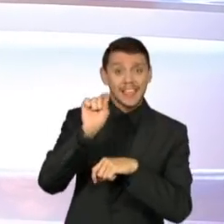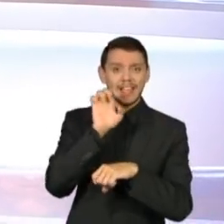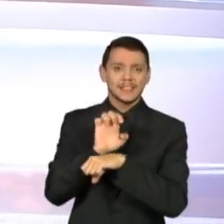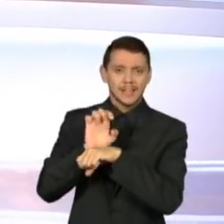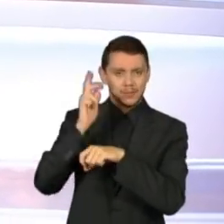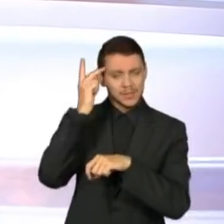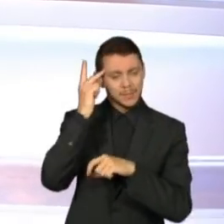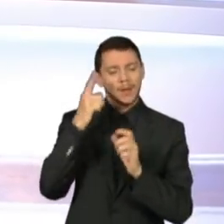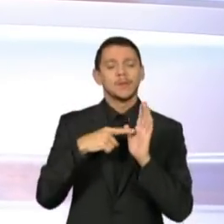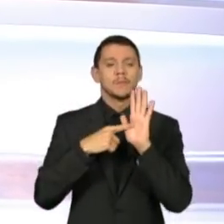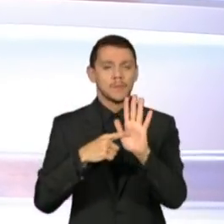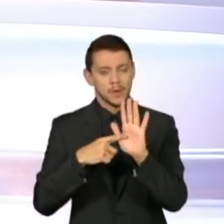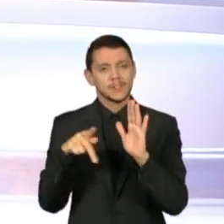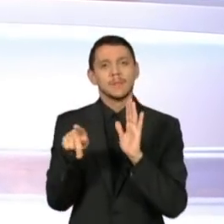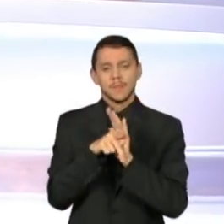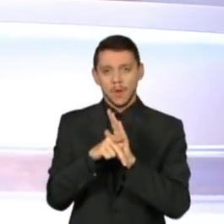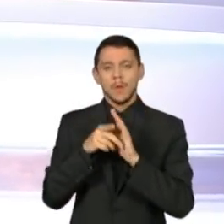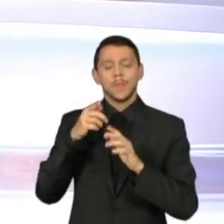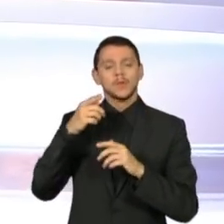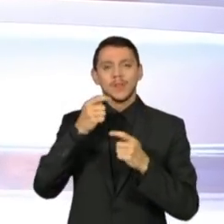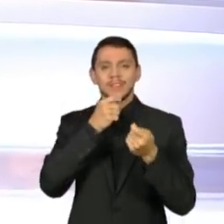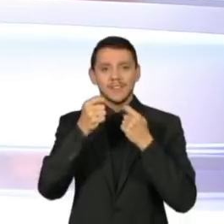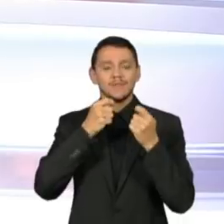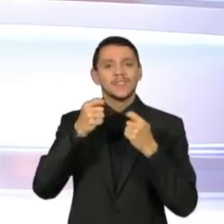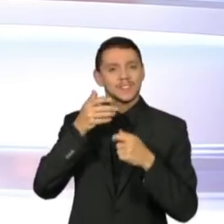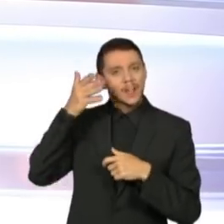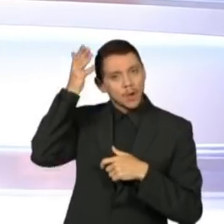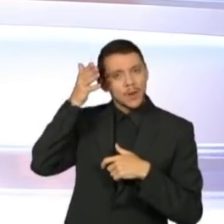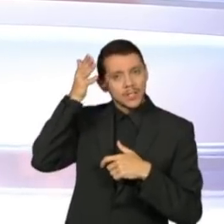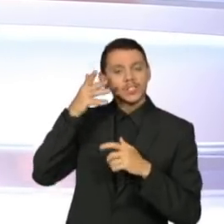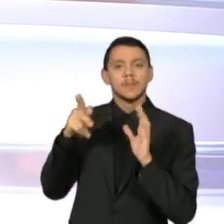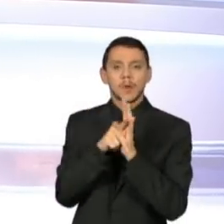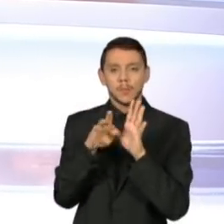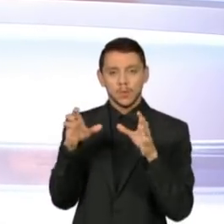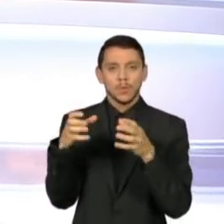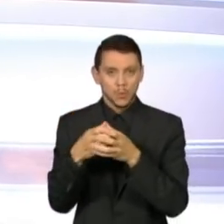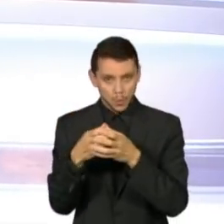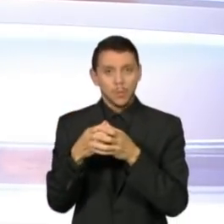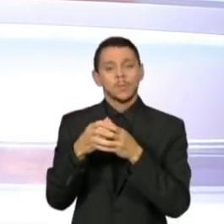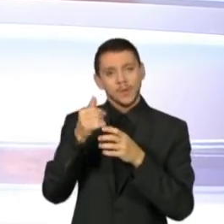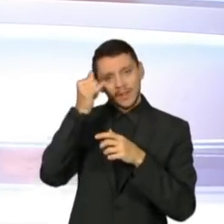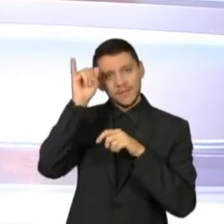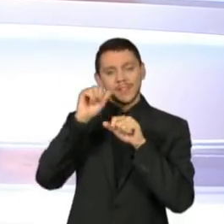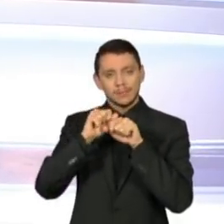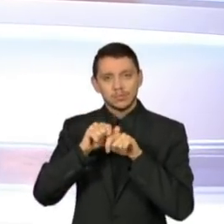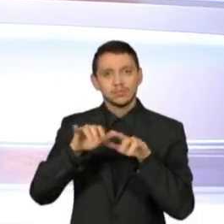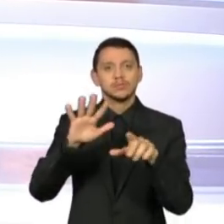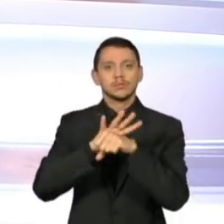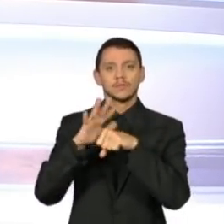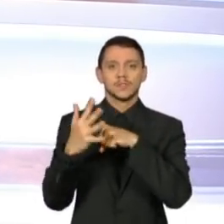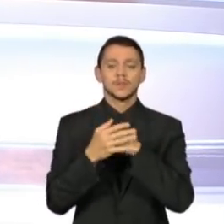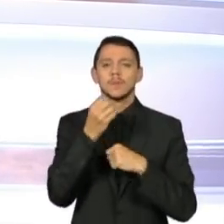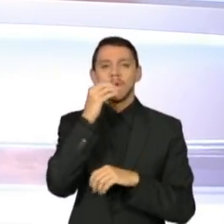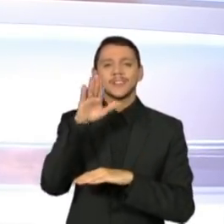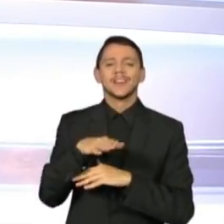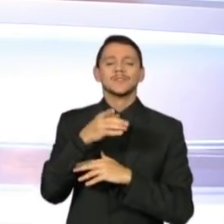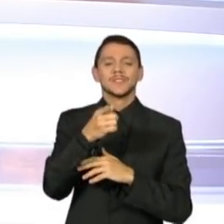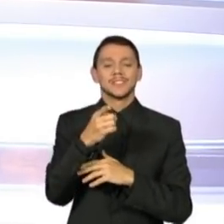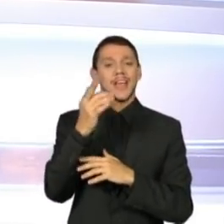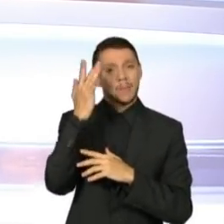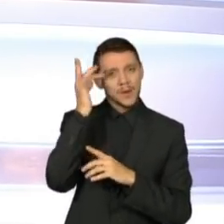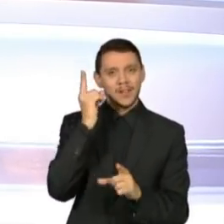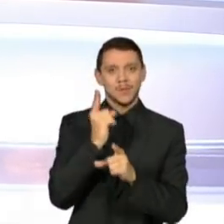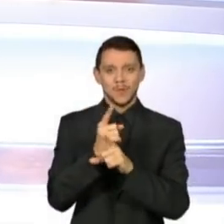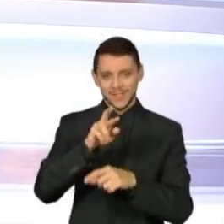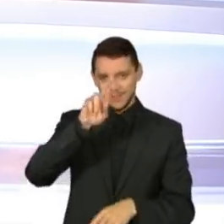transmitimos em seguida a entrevista coletiva do Comitê de Contingenciamento da Covid-19. Uma boa tarde para você e eu te espero amanhã, ao meio-dia.